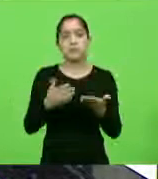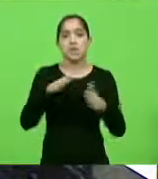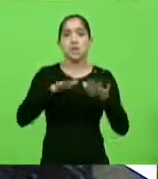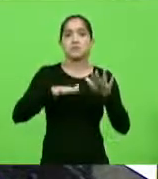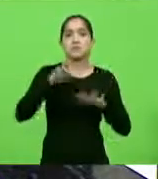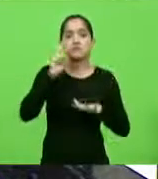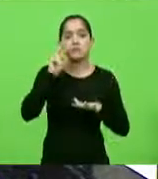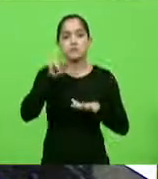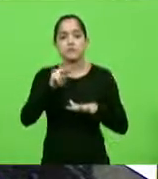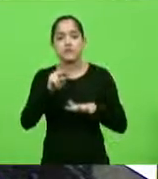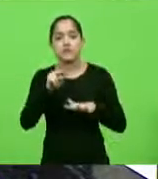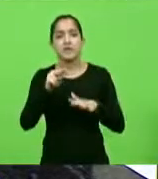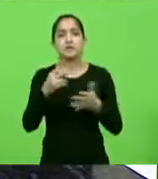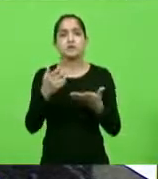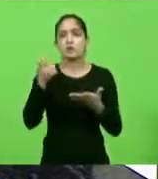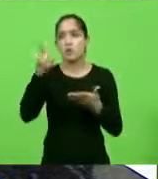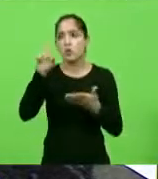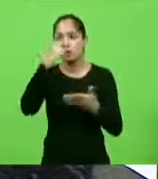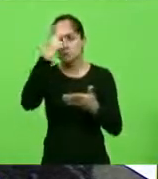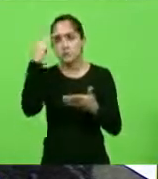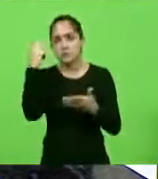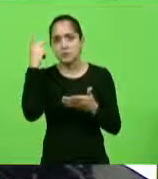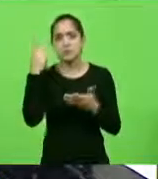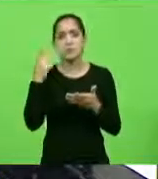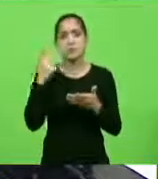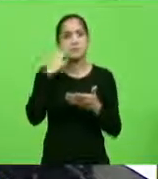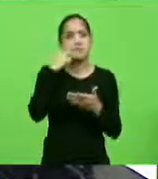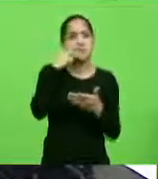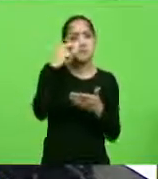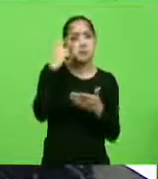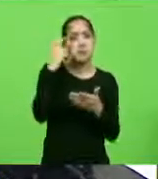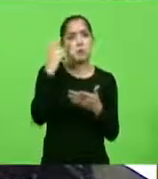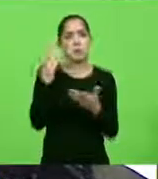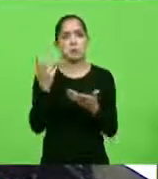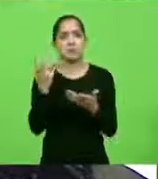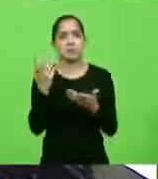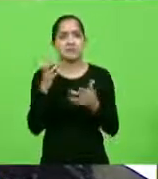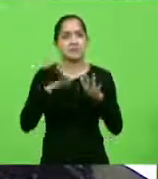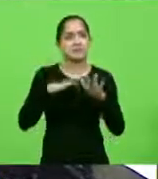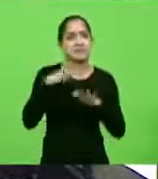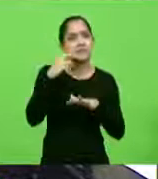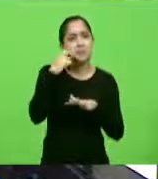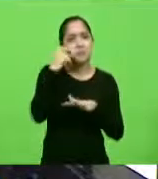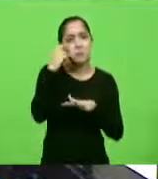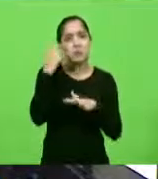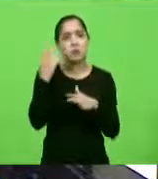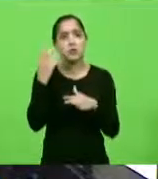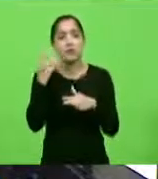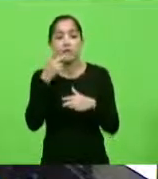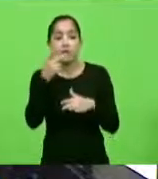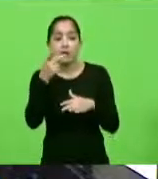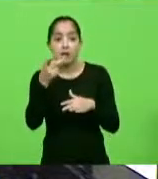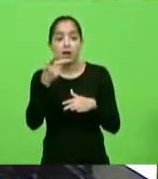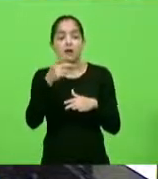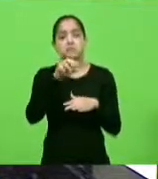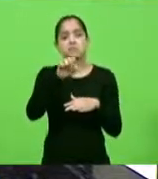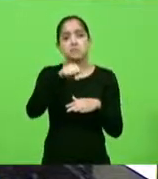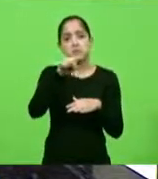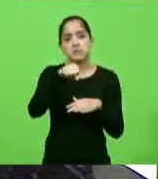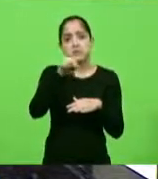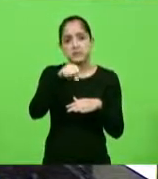vejo cristãos e outras pessoas com vergonha, um pouco de timidez, ao dizer que sim,